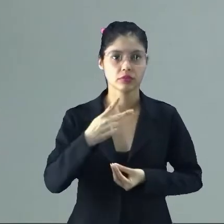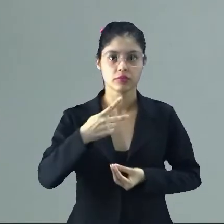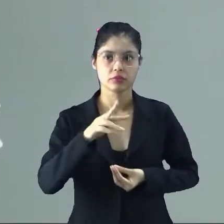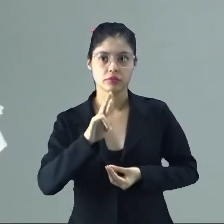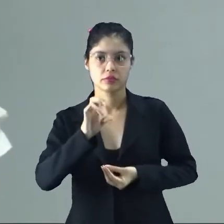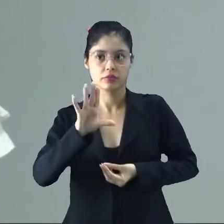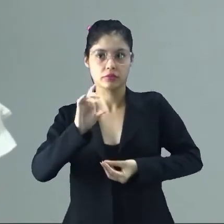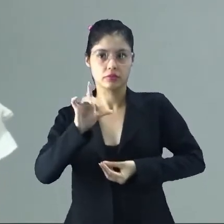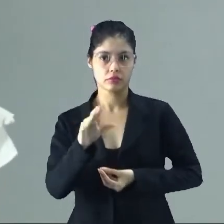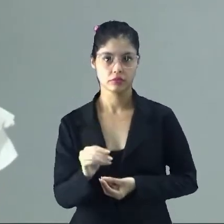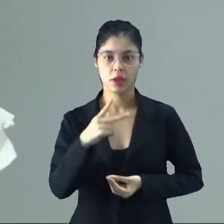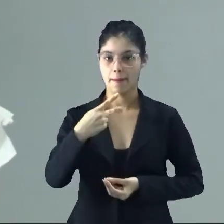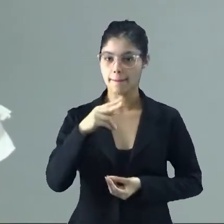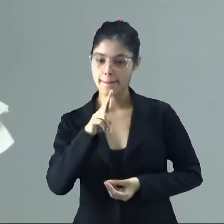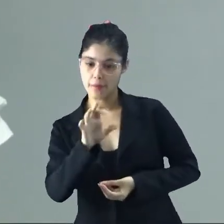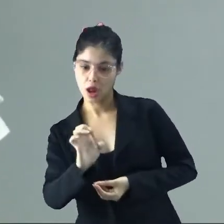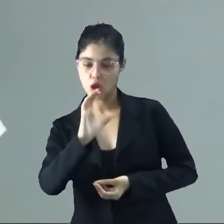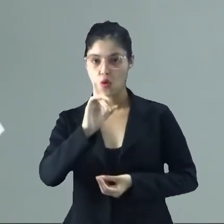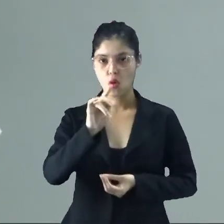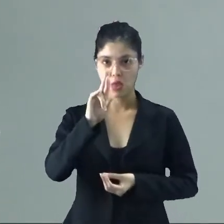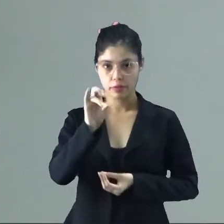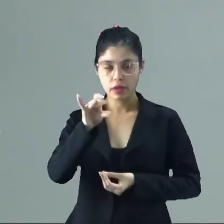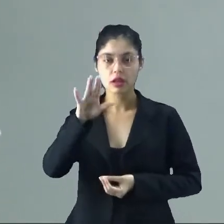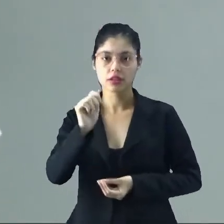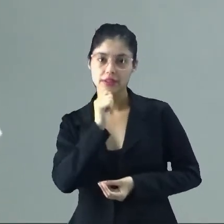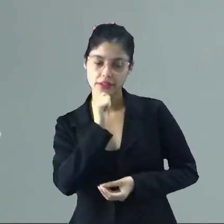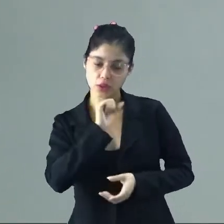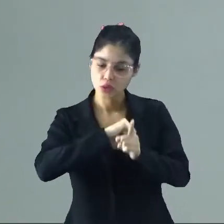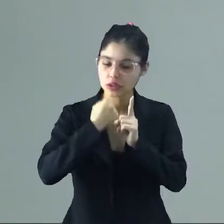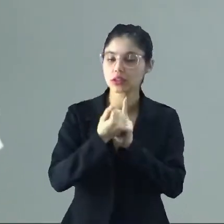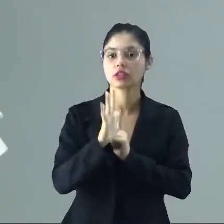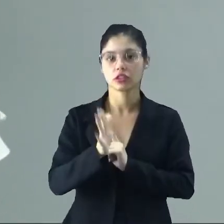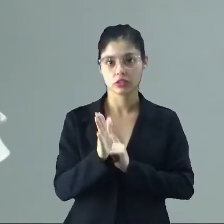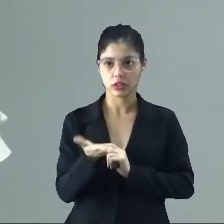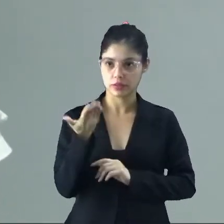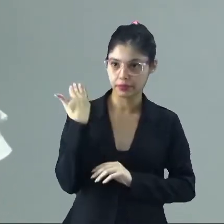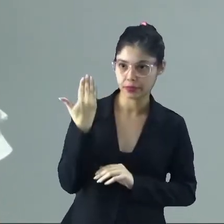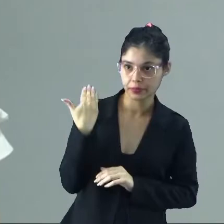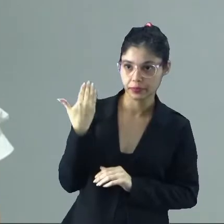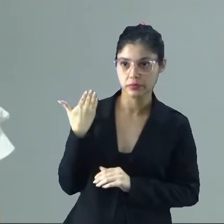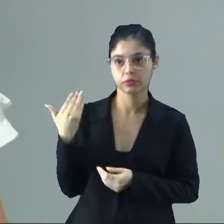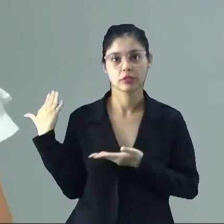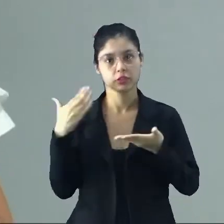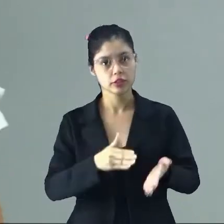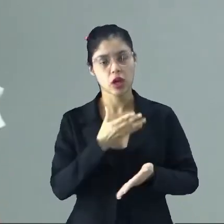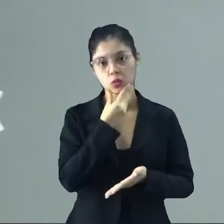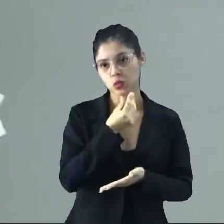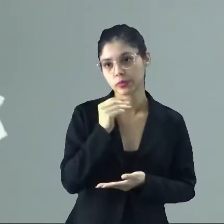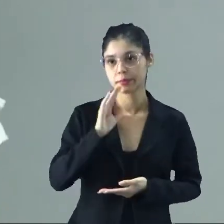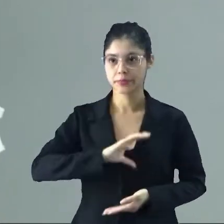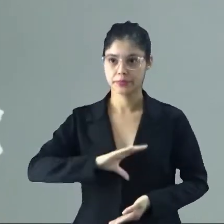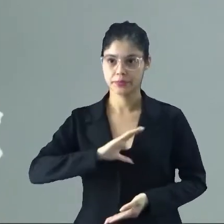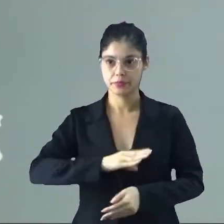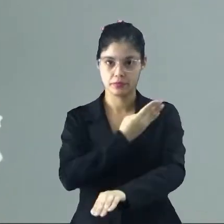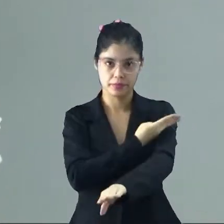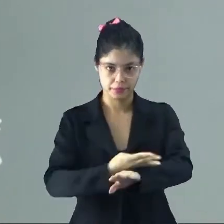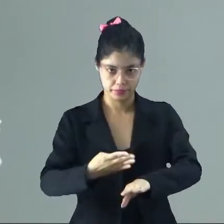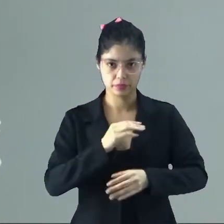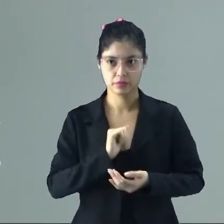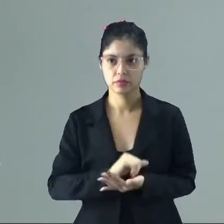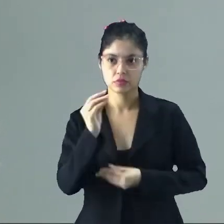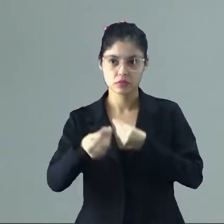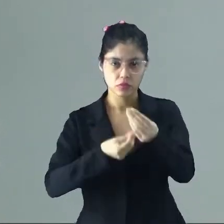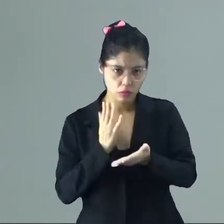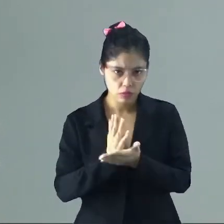-cabalinas, pré-colombianas, né, são as sociedades que existiam antes da chegada do homem branco. Como que continuou